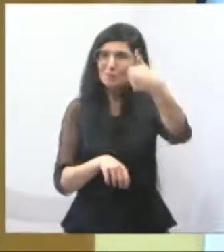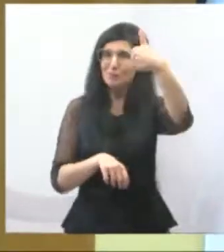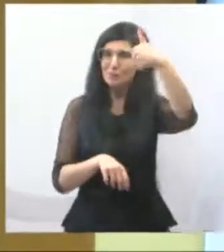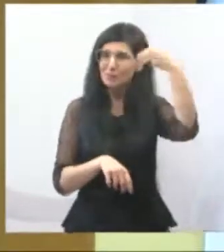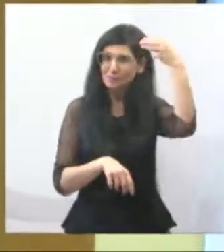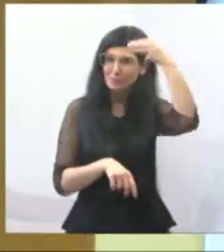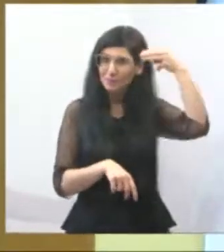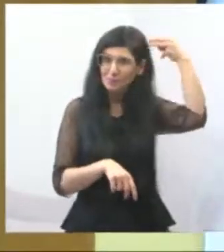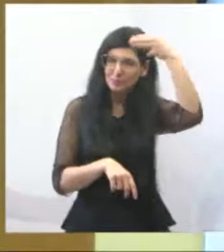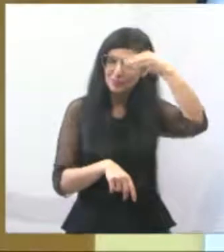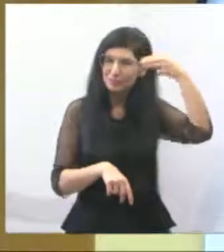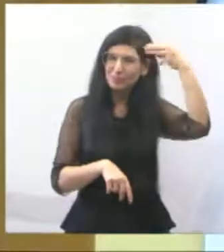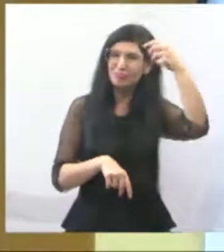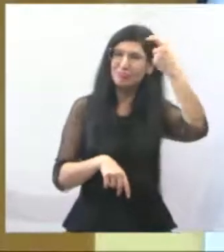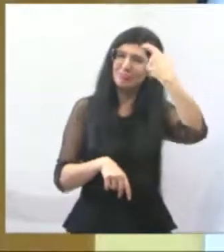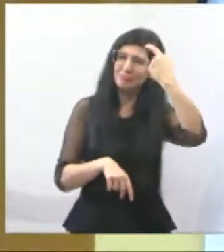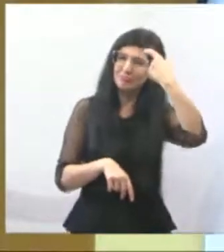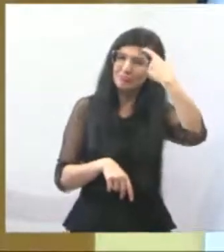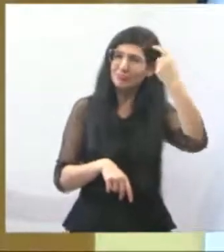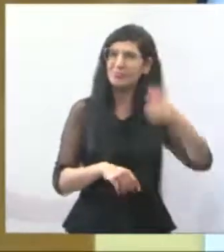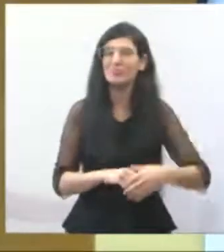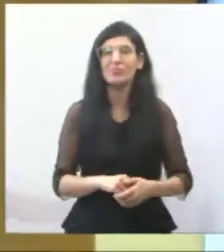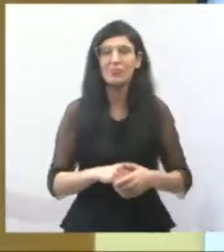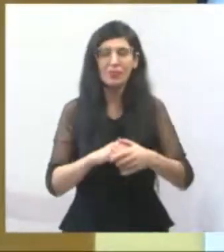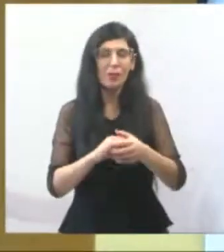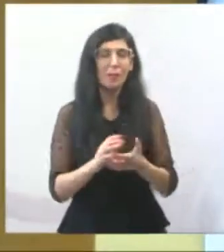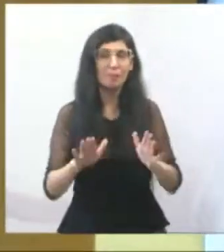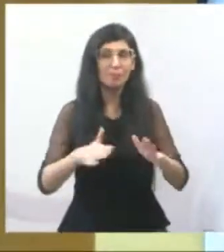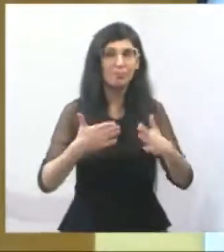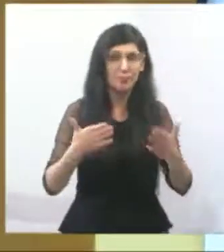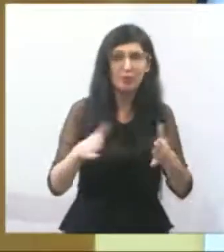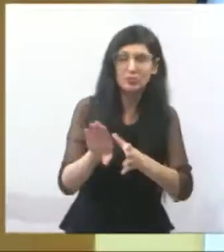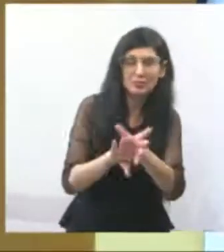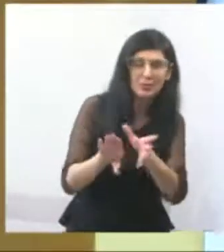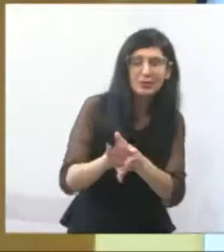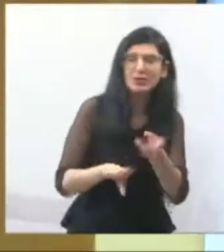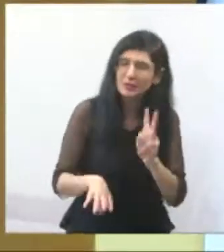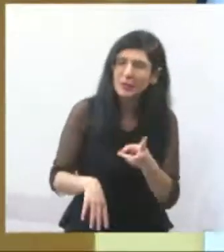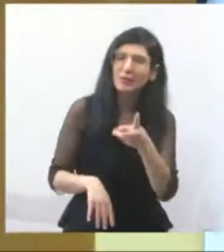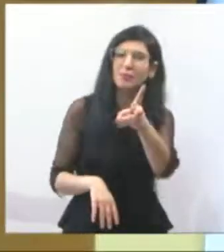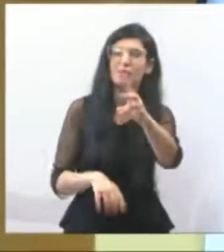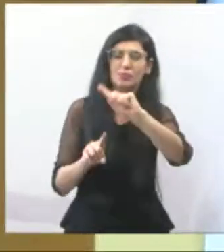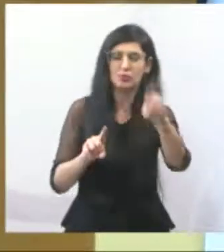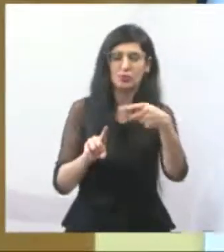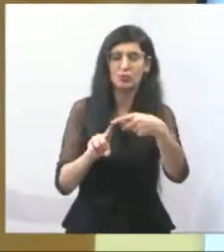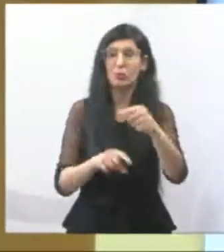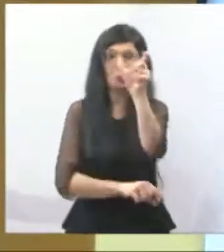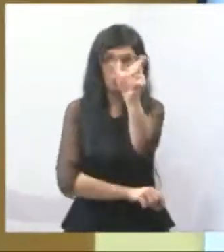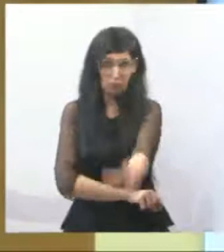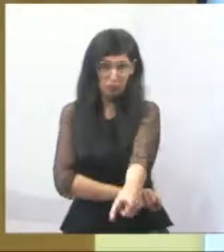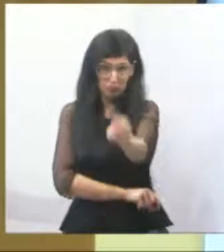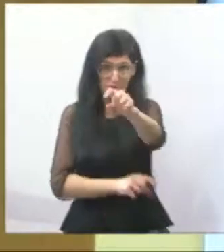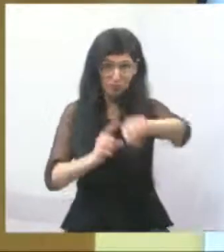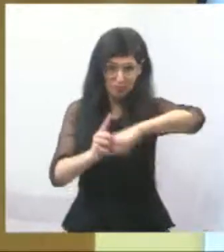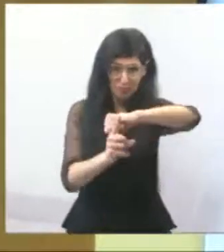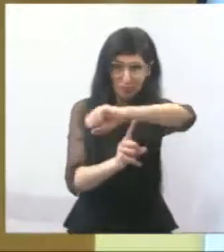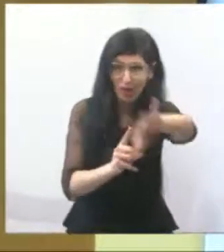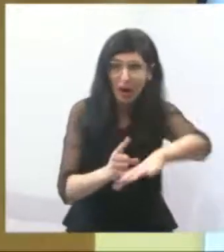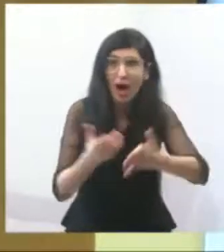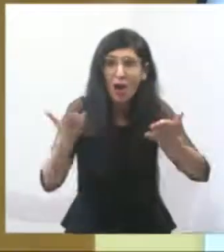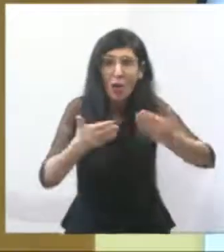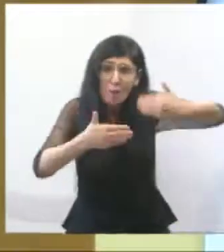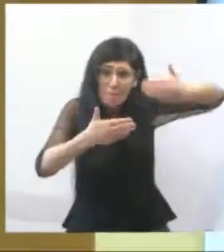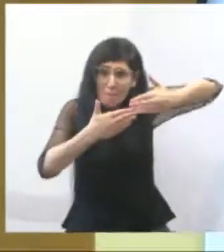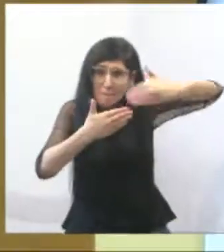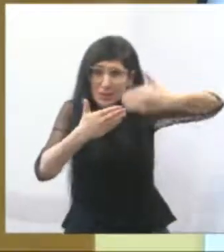multiplicando orientações, informações concisas, para que você, cidadão, nesse período, e além